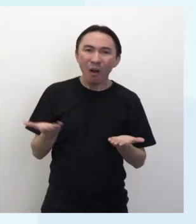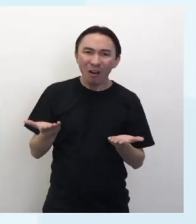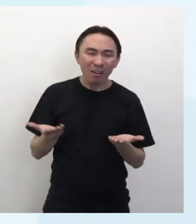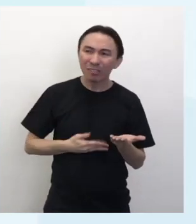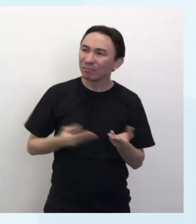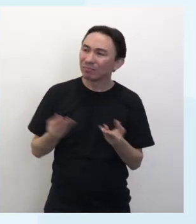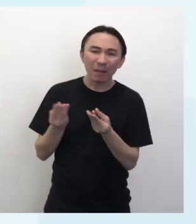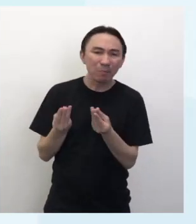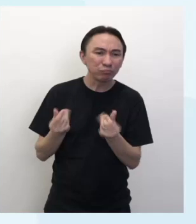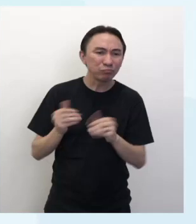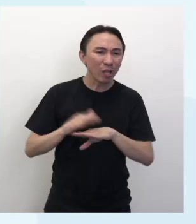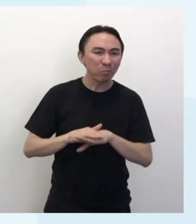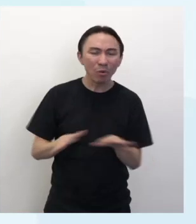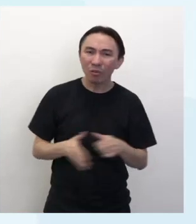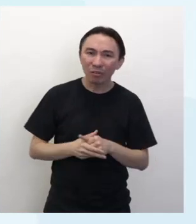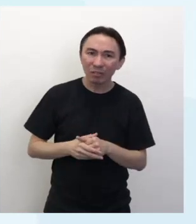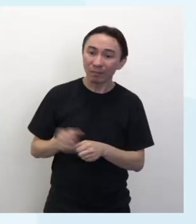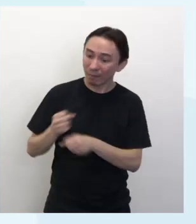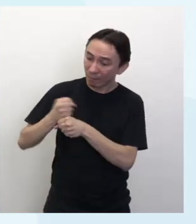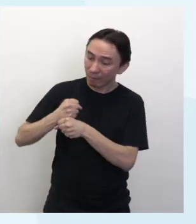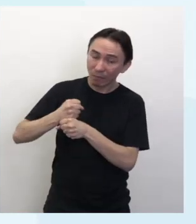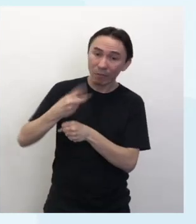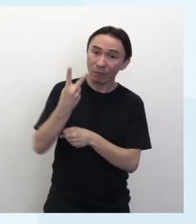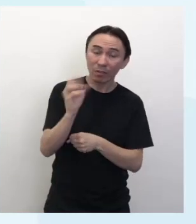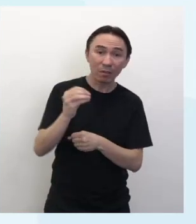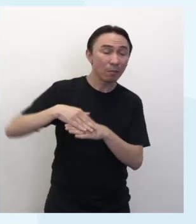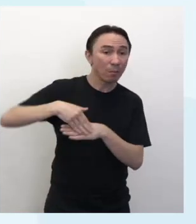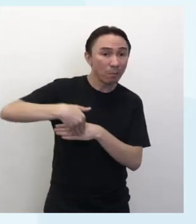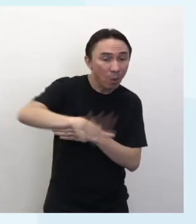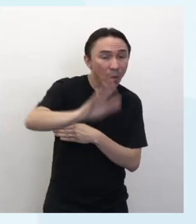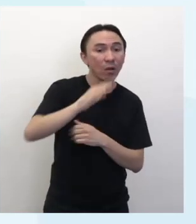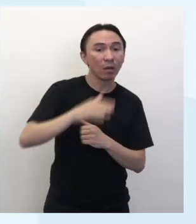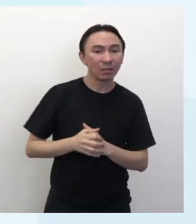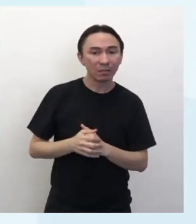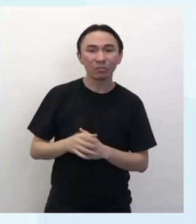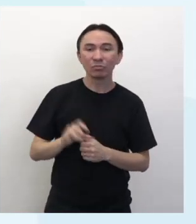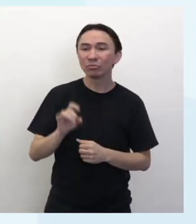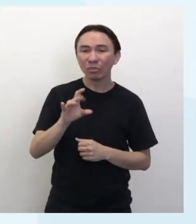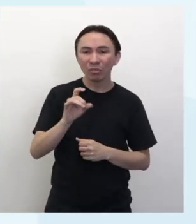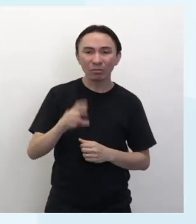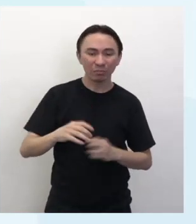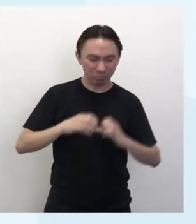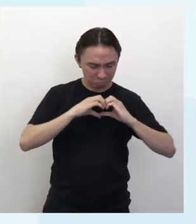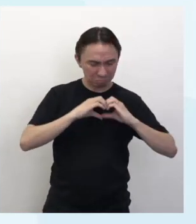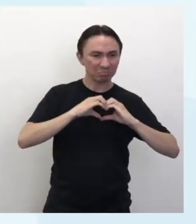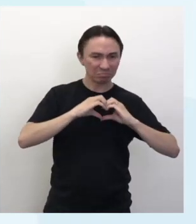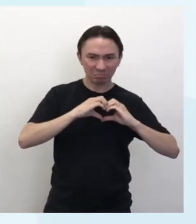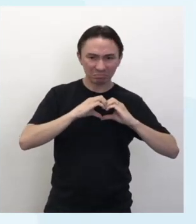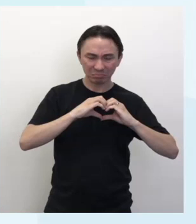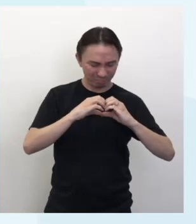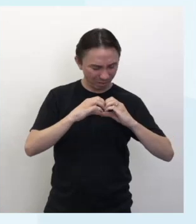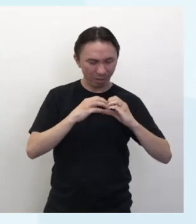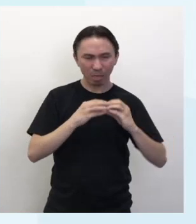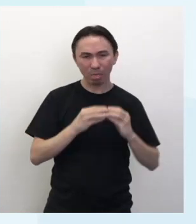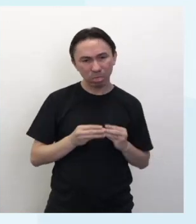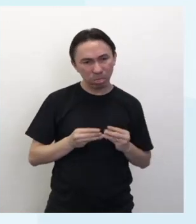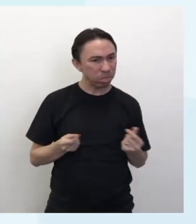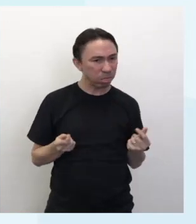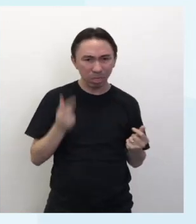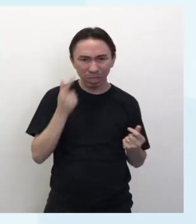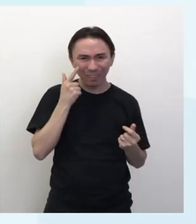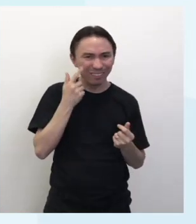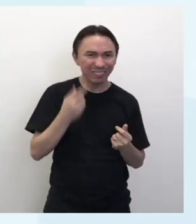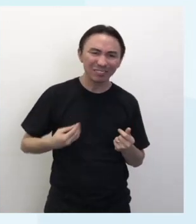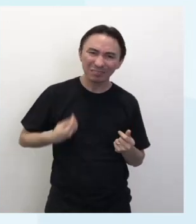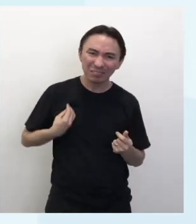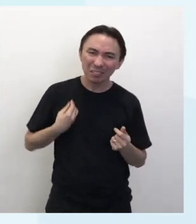Vinte anos depois, havia apenas dois corações murchos, devastados pela vida e saciados dela.